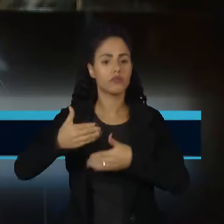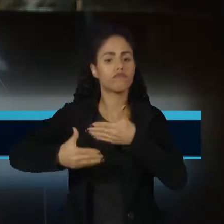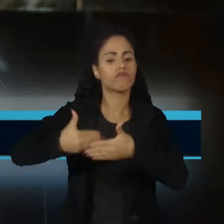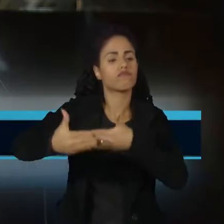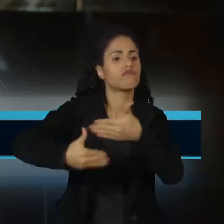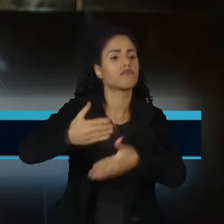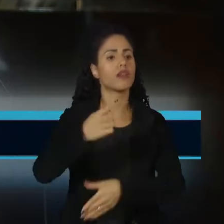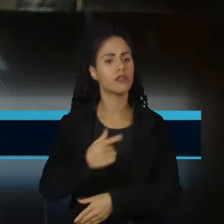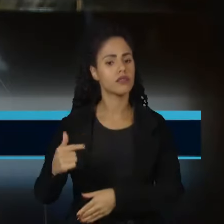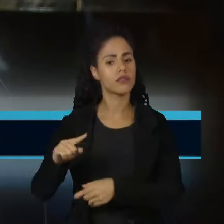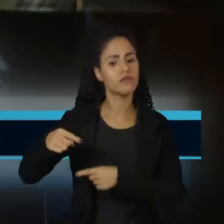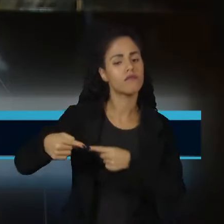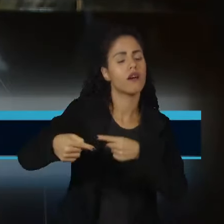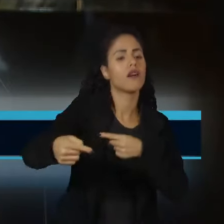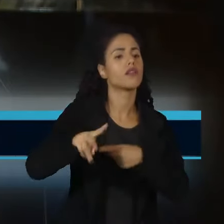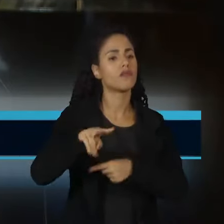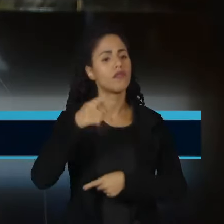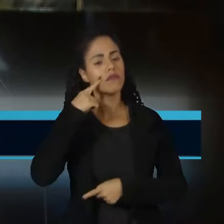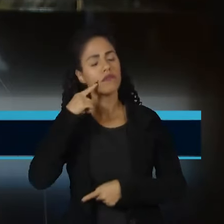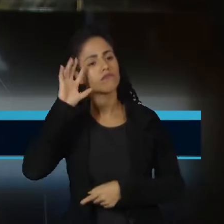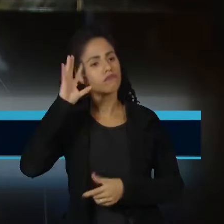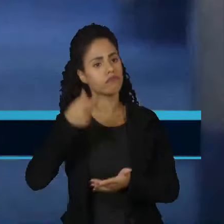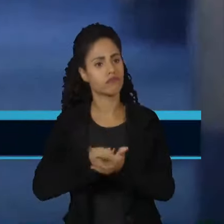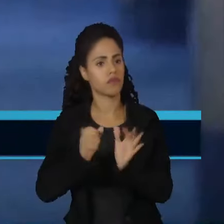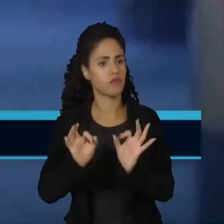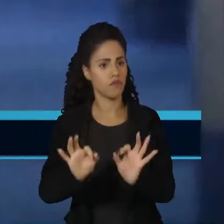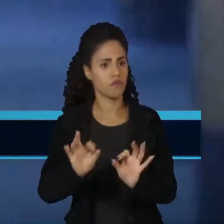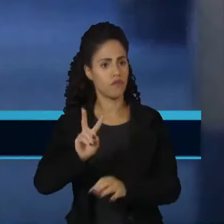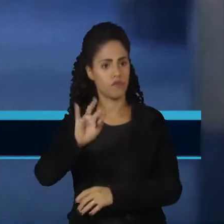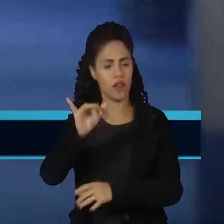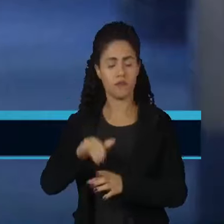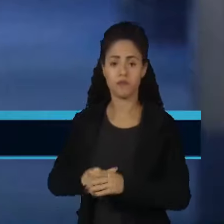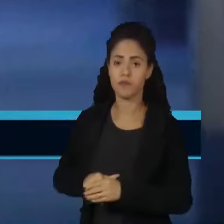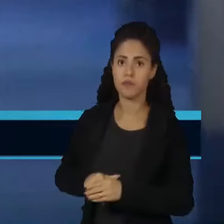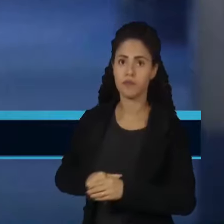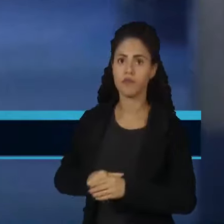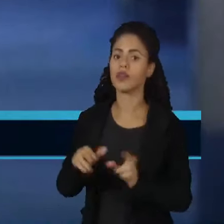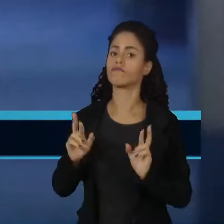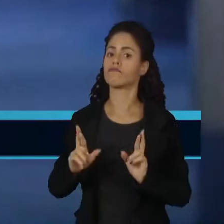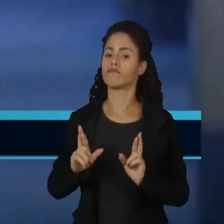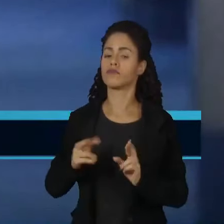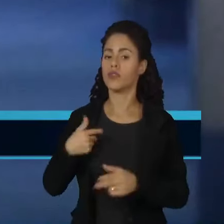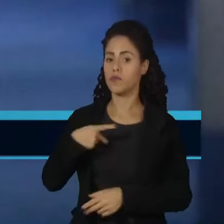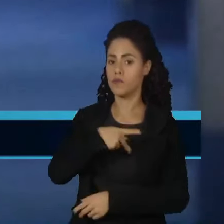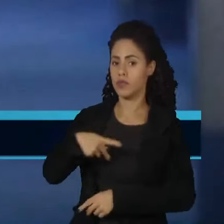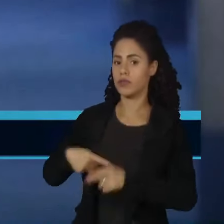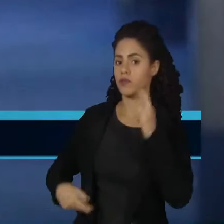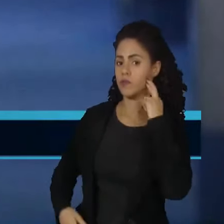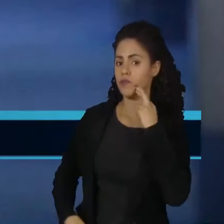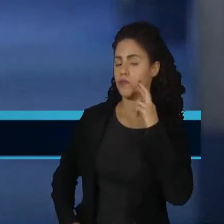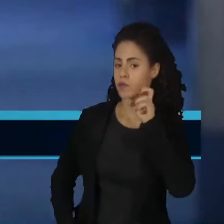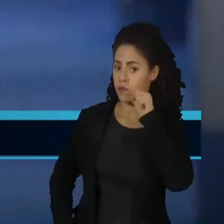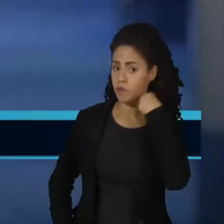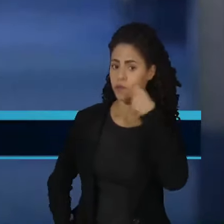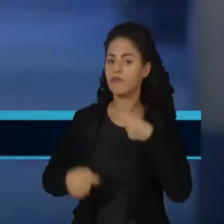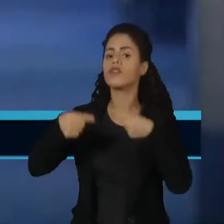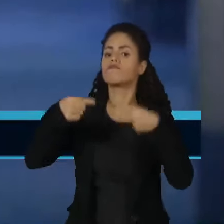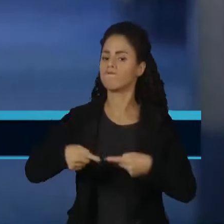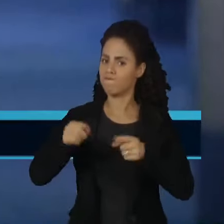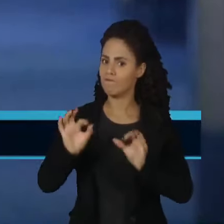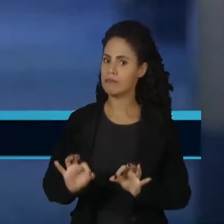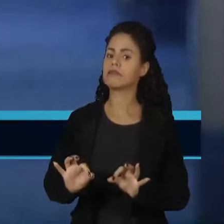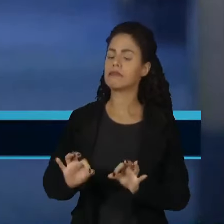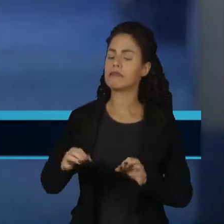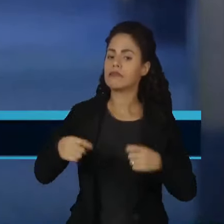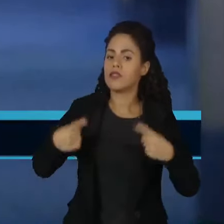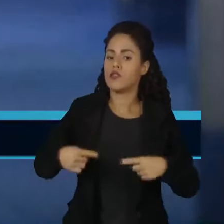semanas nós tenhamos isso já como solucionado. Apesar do otimismo do presidente do Senado, o desafio é grande.